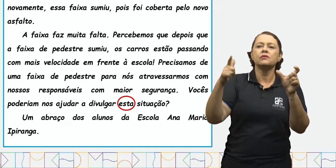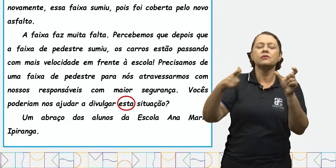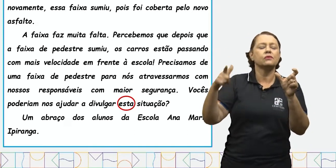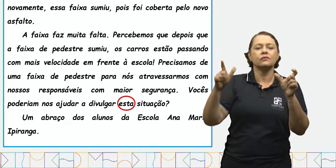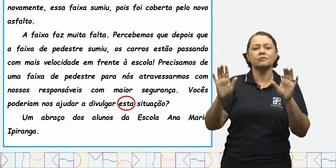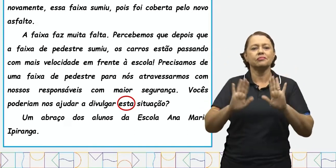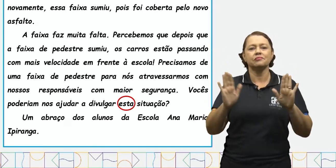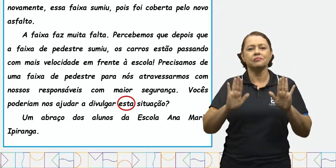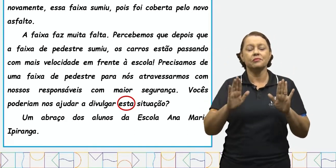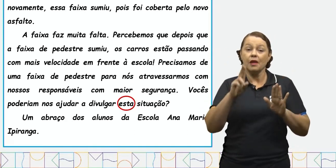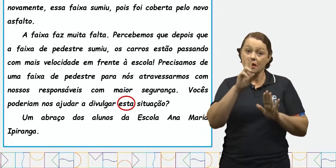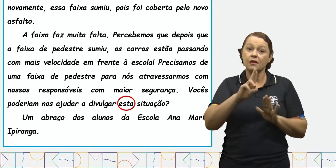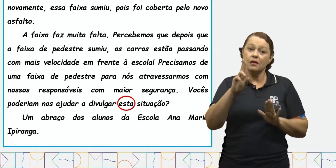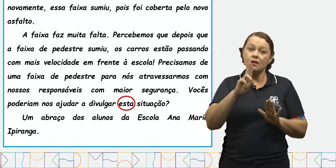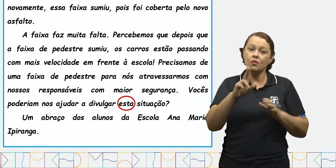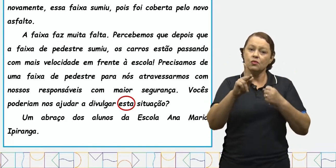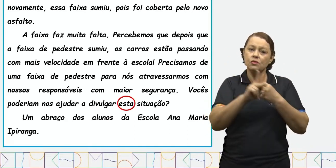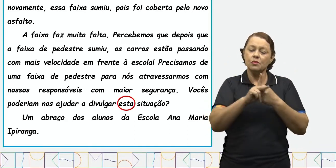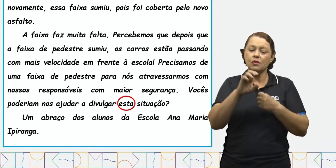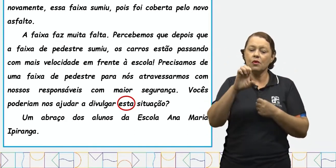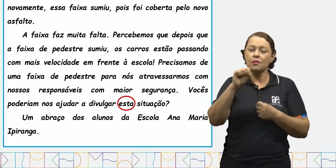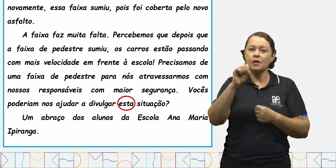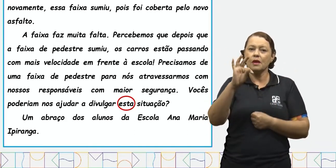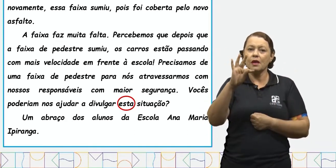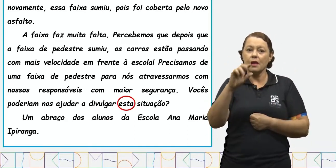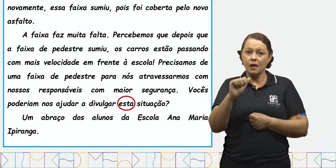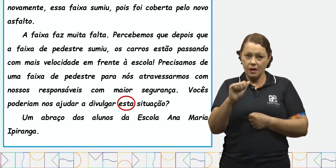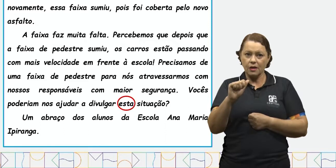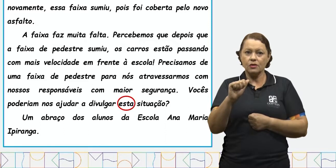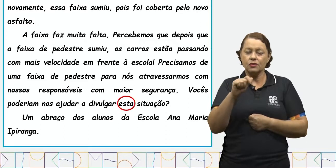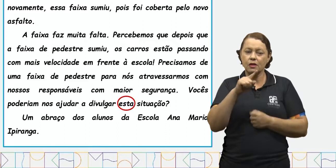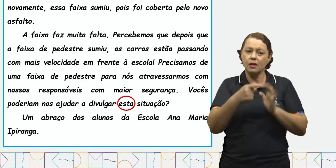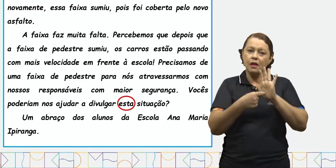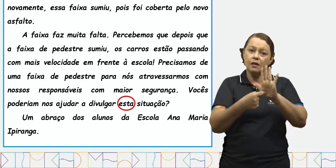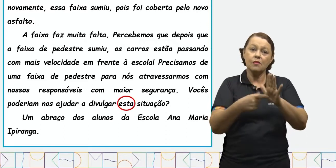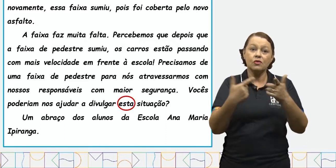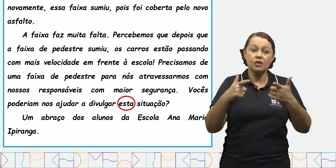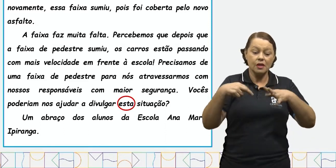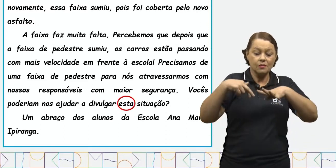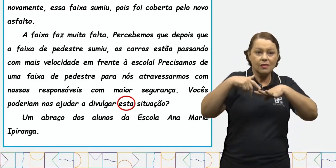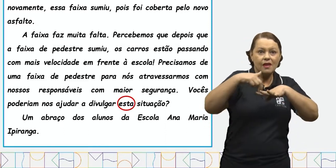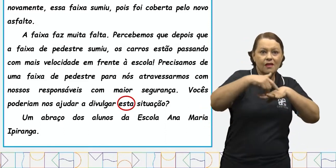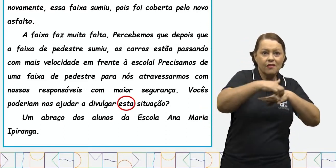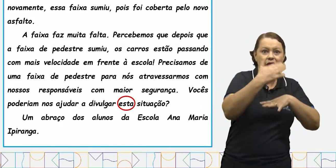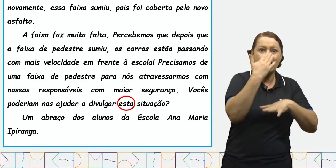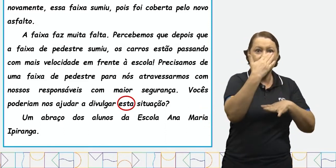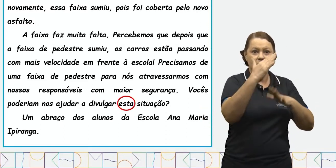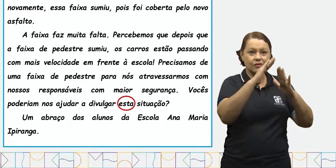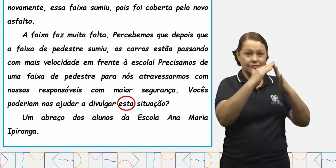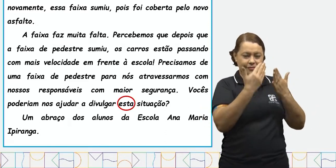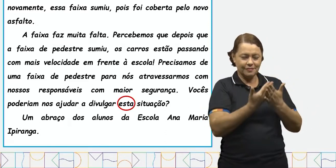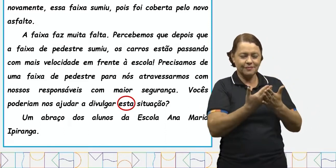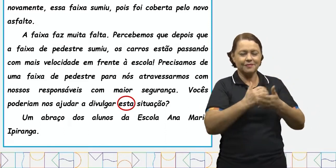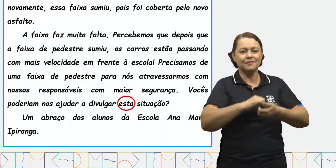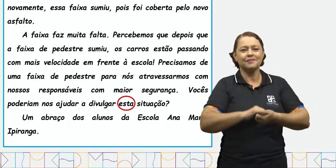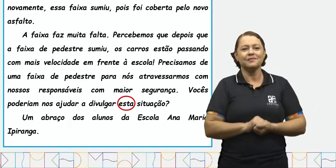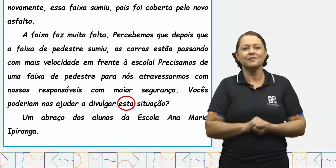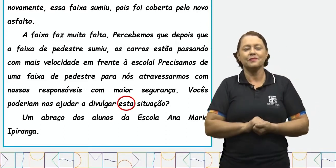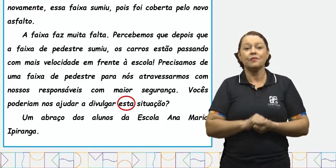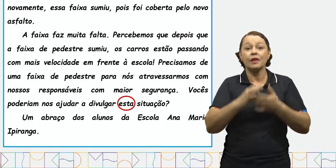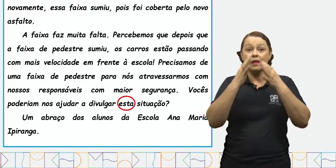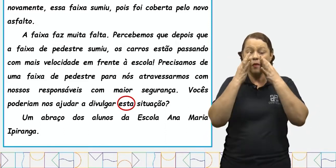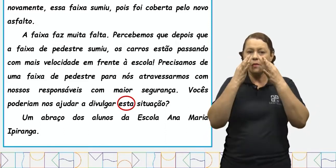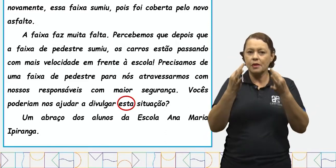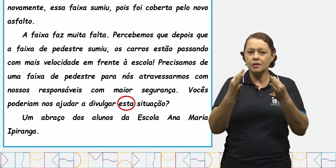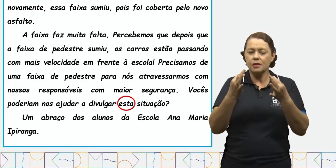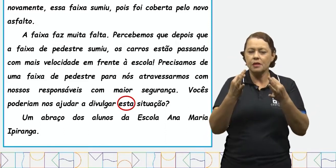usam o pronome esta, que indica sem faixa de pedestre na escola. Observe, querido aluno, que durante